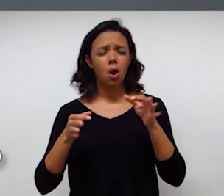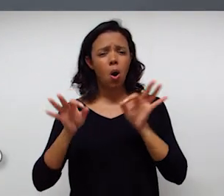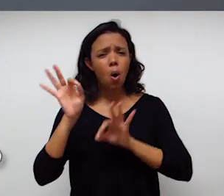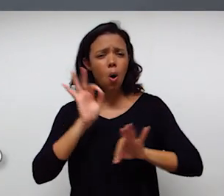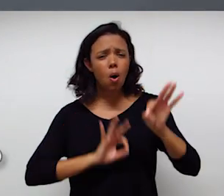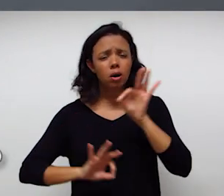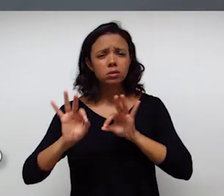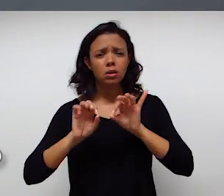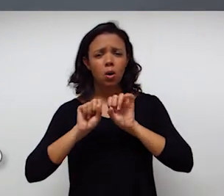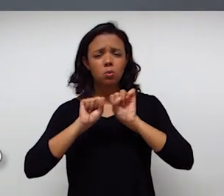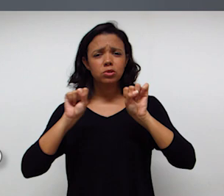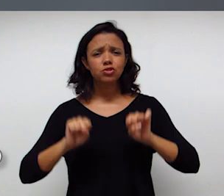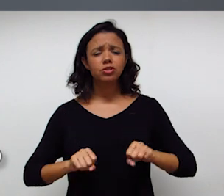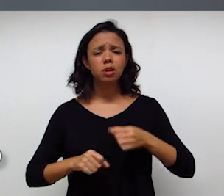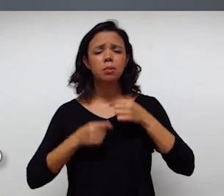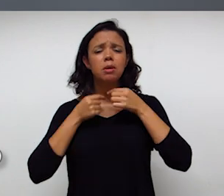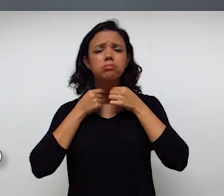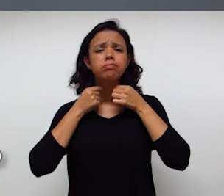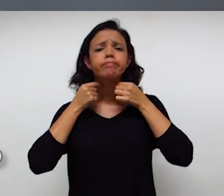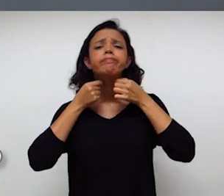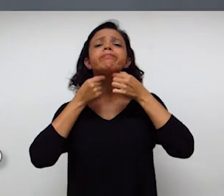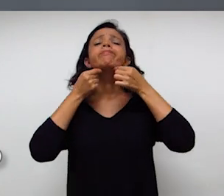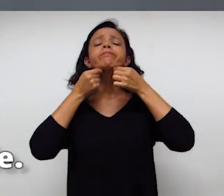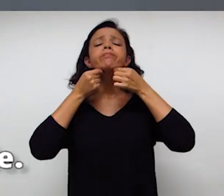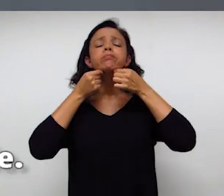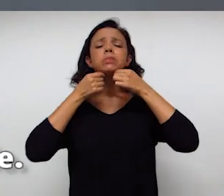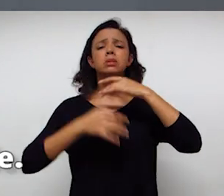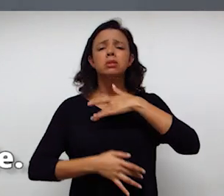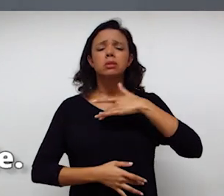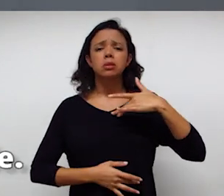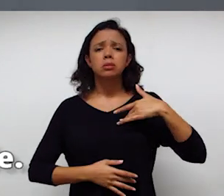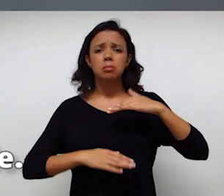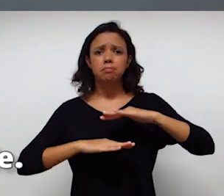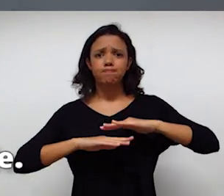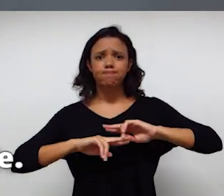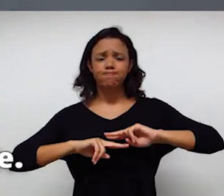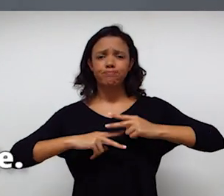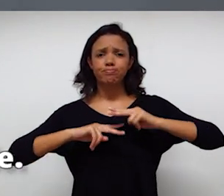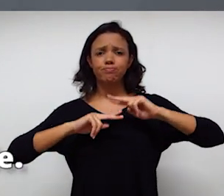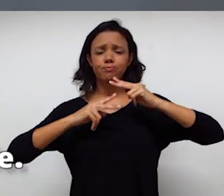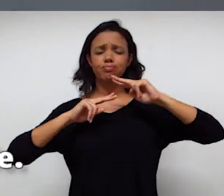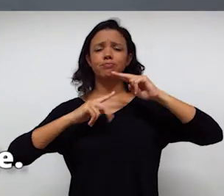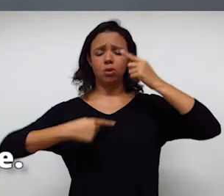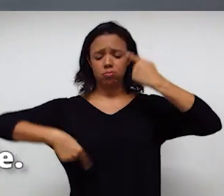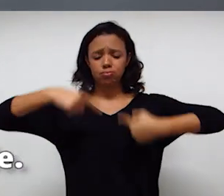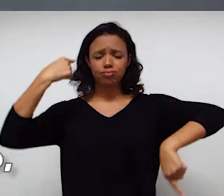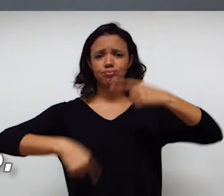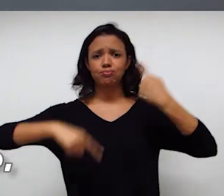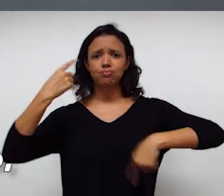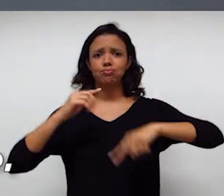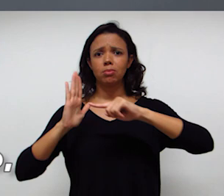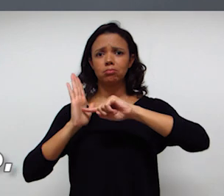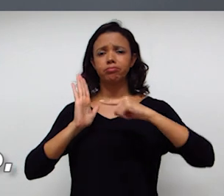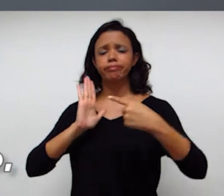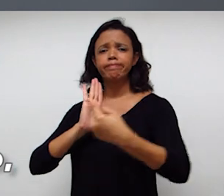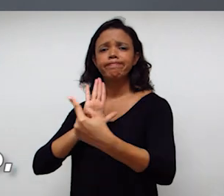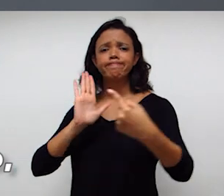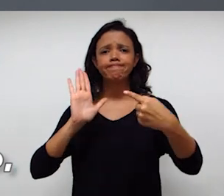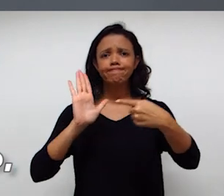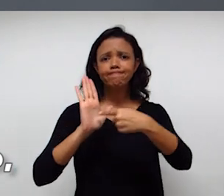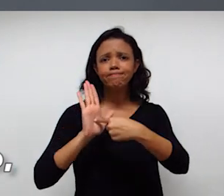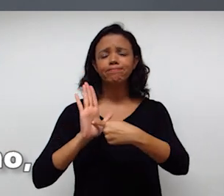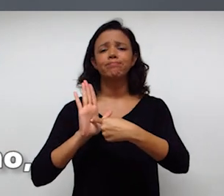regular o seu sistema endócrino e melhorar a sua autonomidade. Então, o sistema